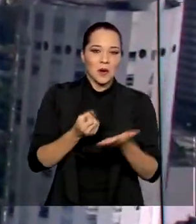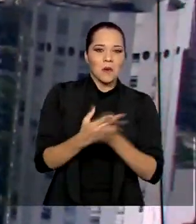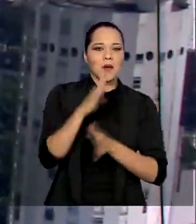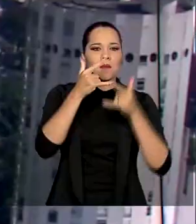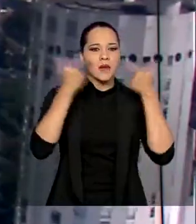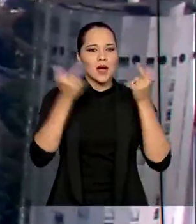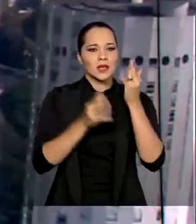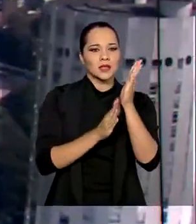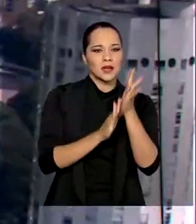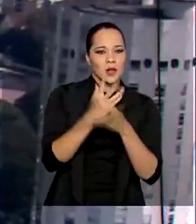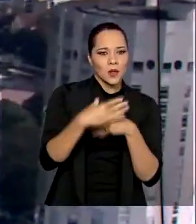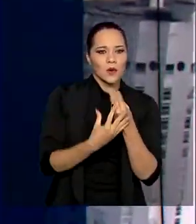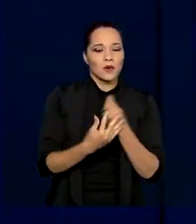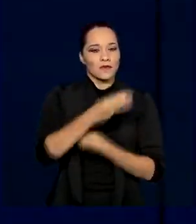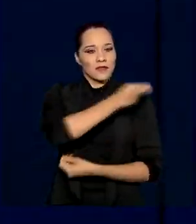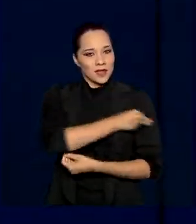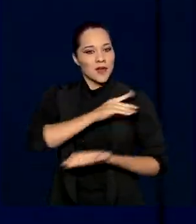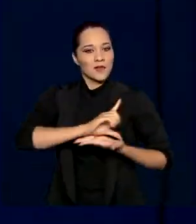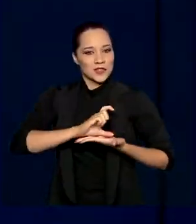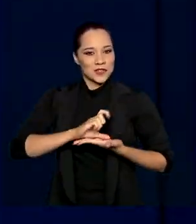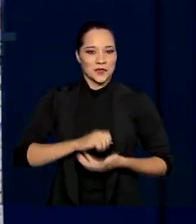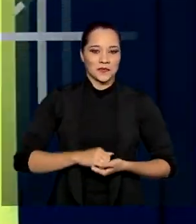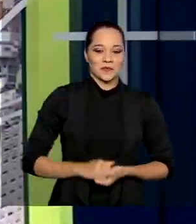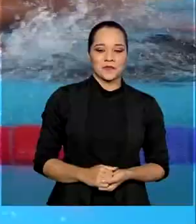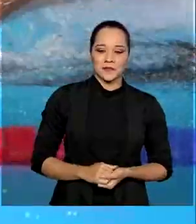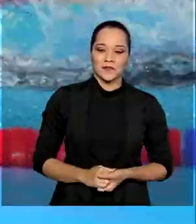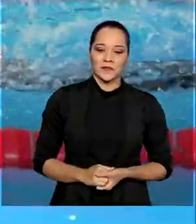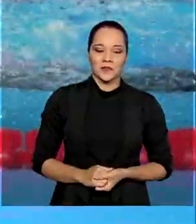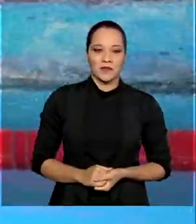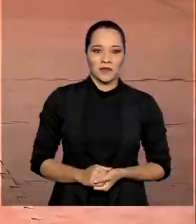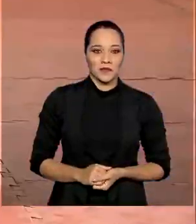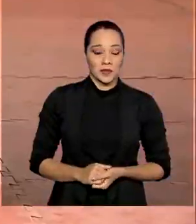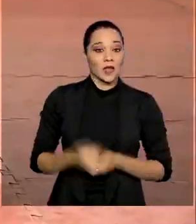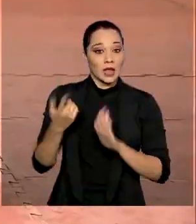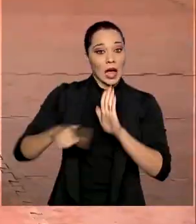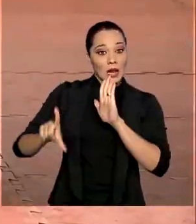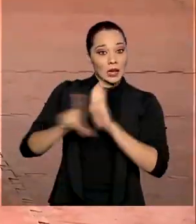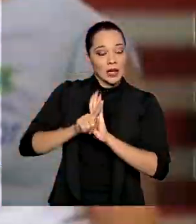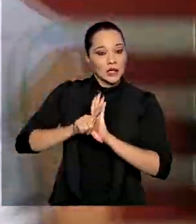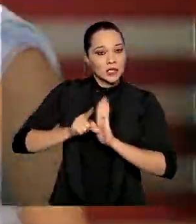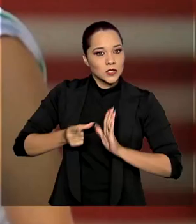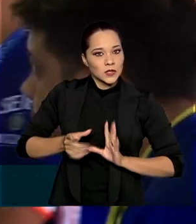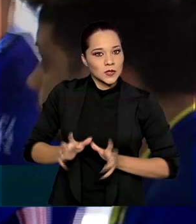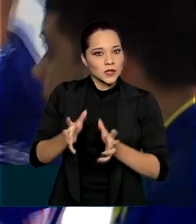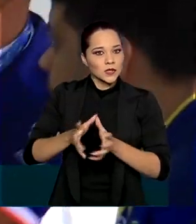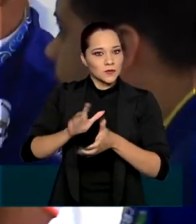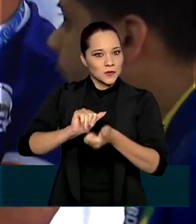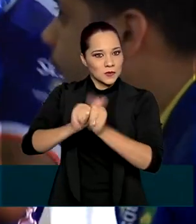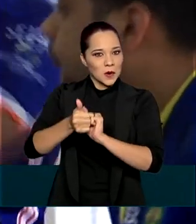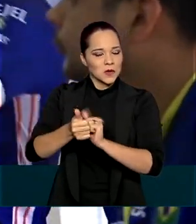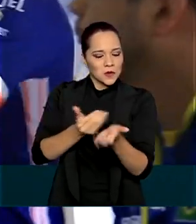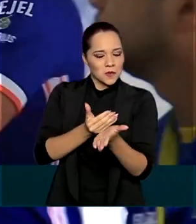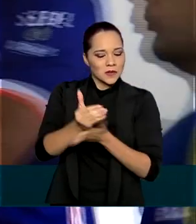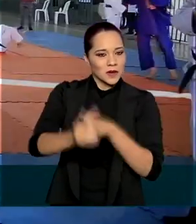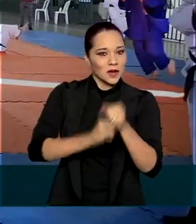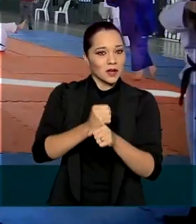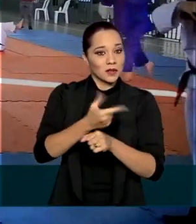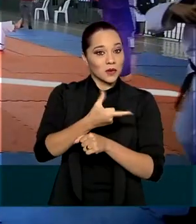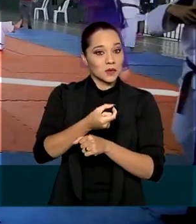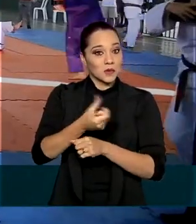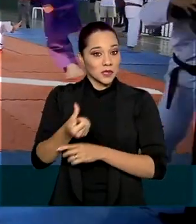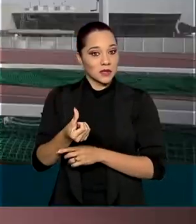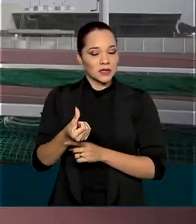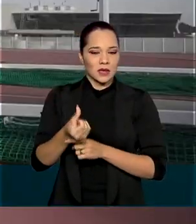compra de máscaras, luvas e álcool gel. A Lei de Incentivo ao Esporte nasceu em 2006.